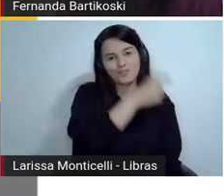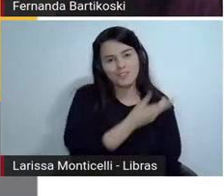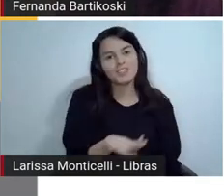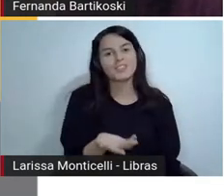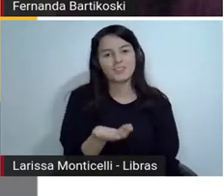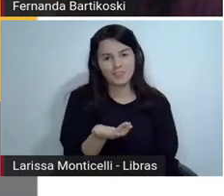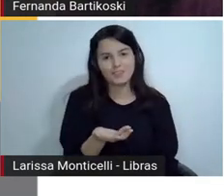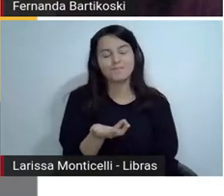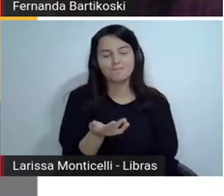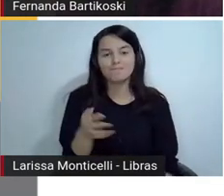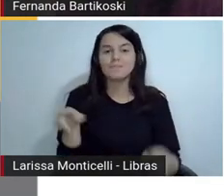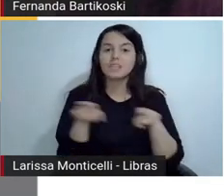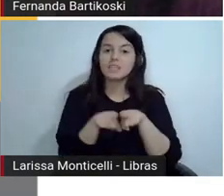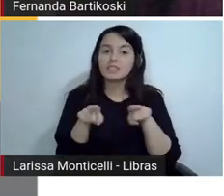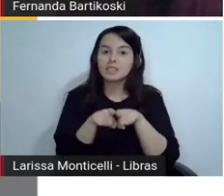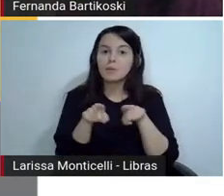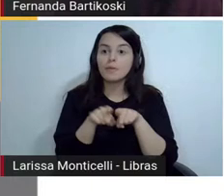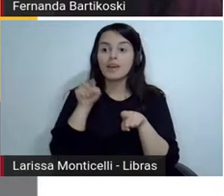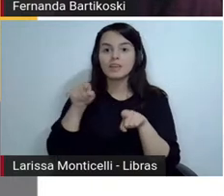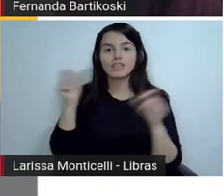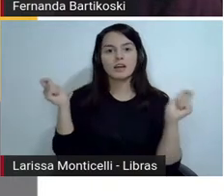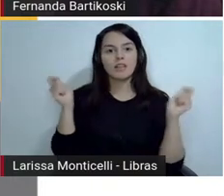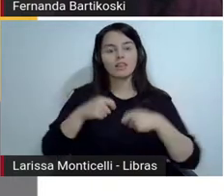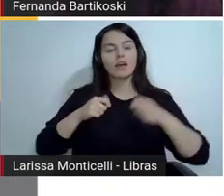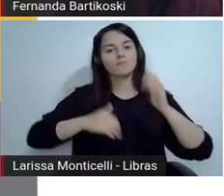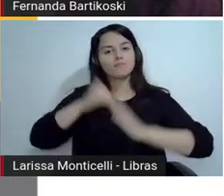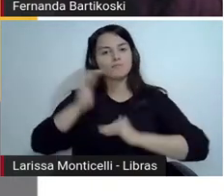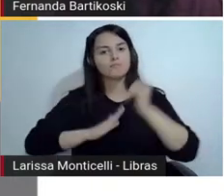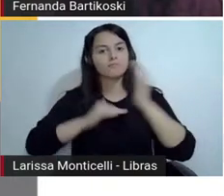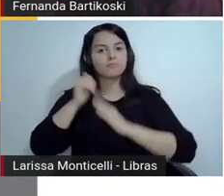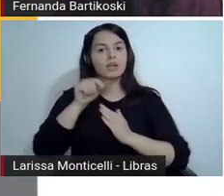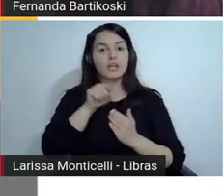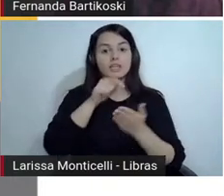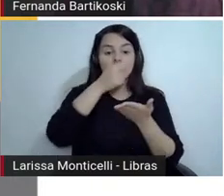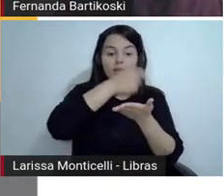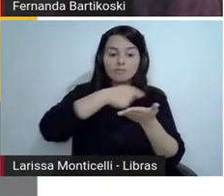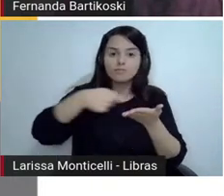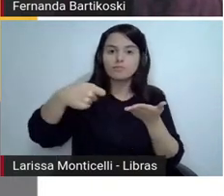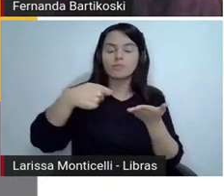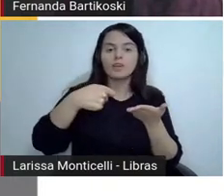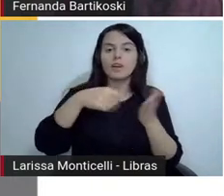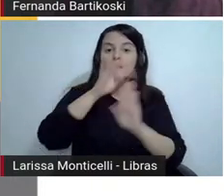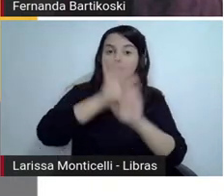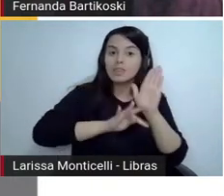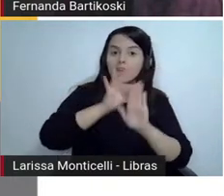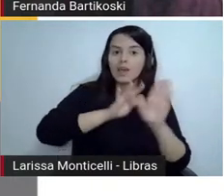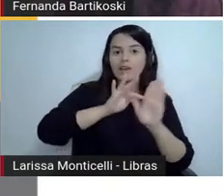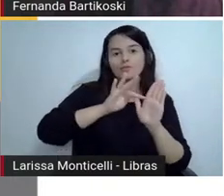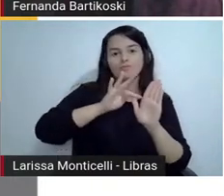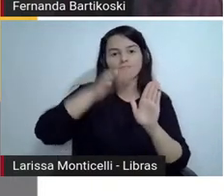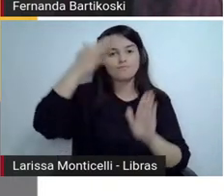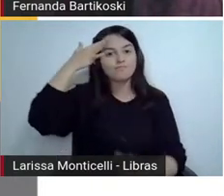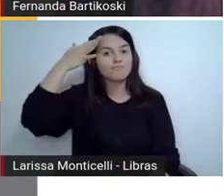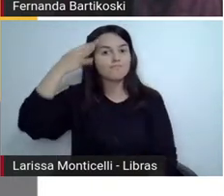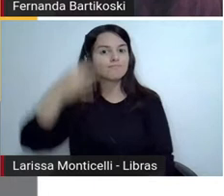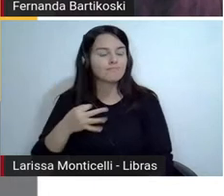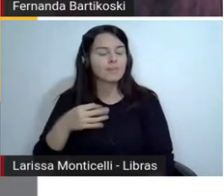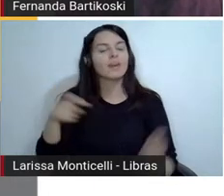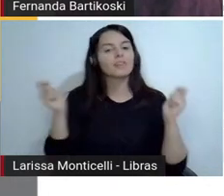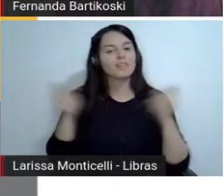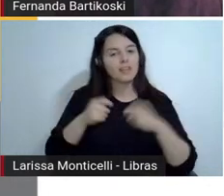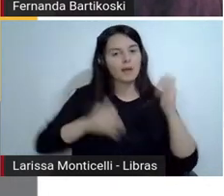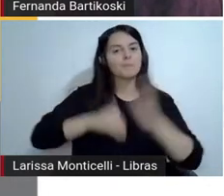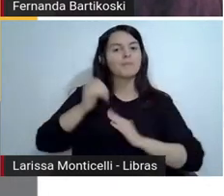mais hoje, de diferentes modos. Mas eu vou parar um pouquinho, Fernanda, porque tem um comentário maravilhoso aqui. A professora